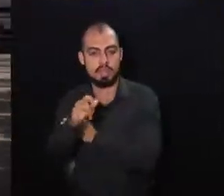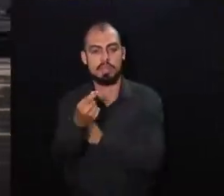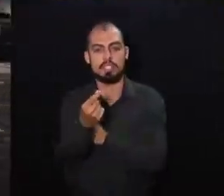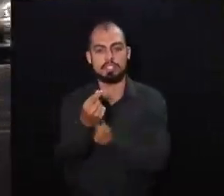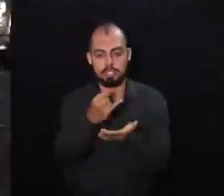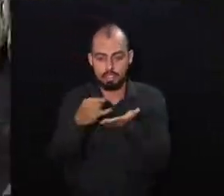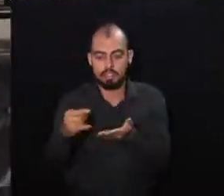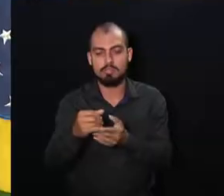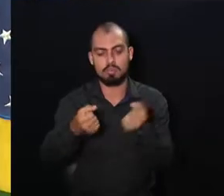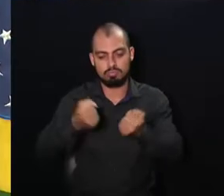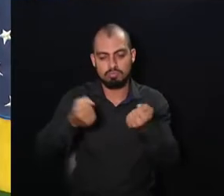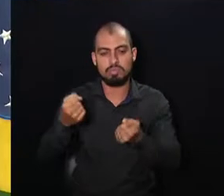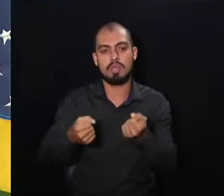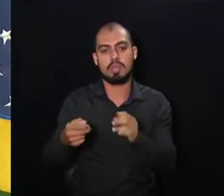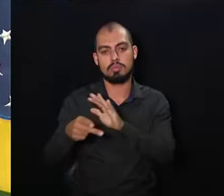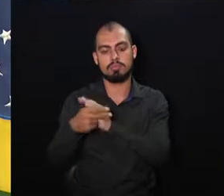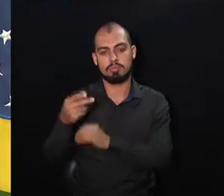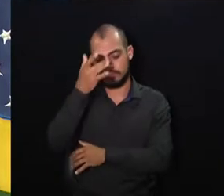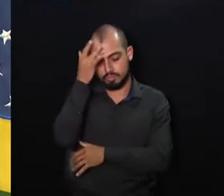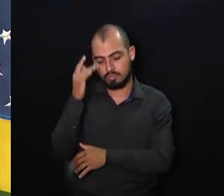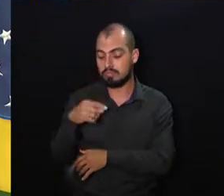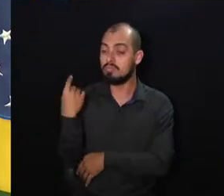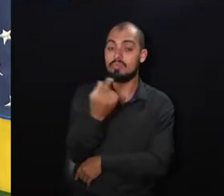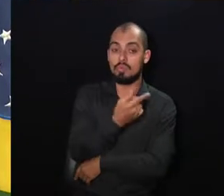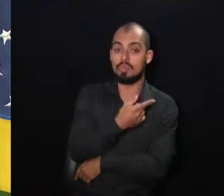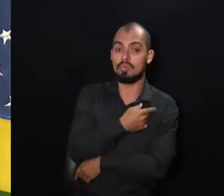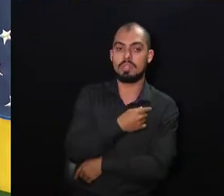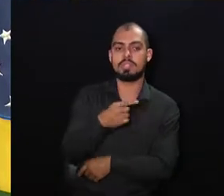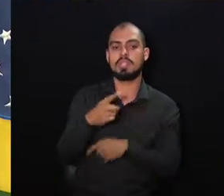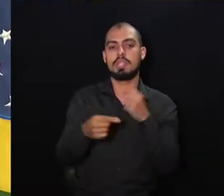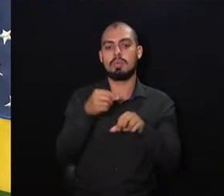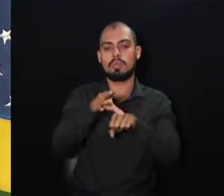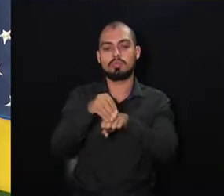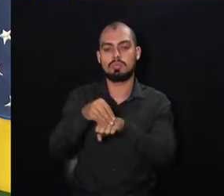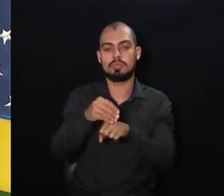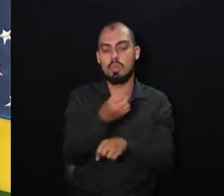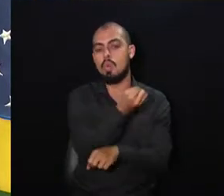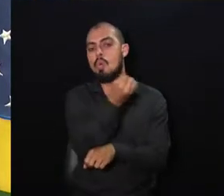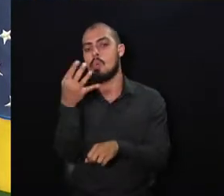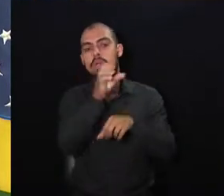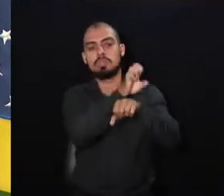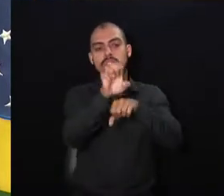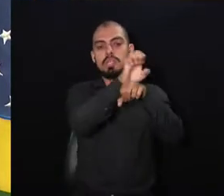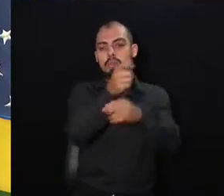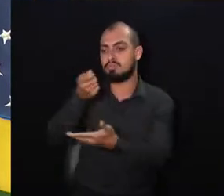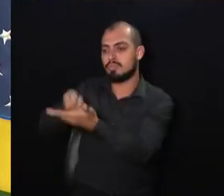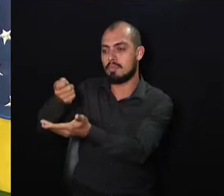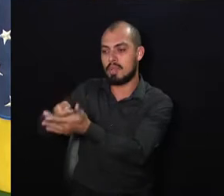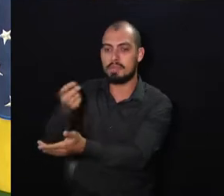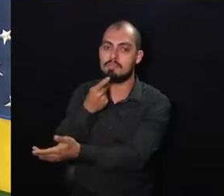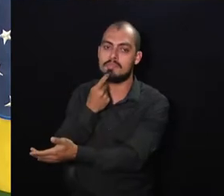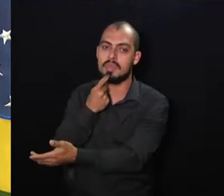Veículos Automotores. Para que nós possamos, nós cidadãos, termos conhecimento de quanto o Estado paga anualmente para o município de